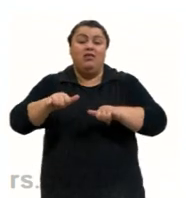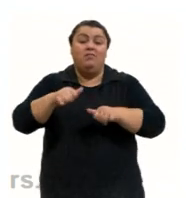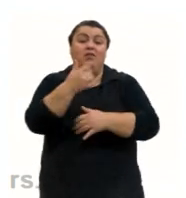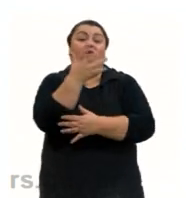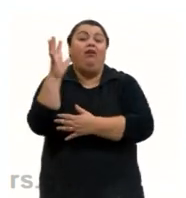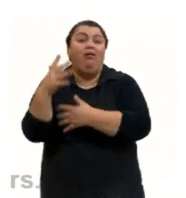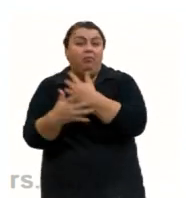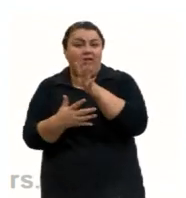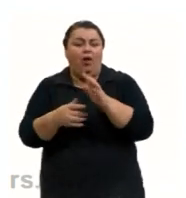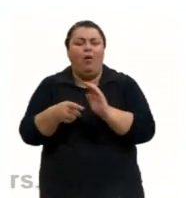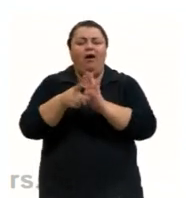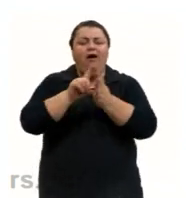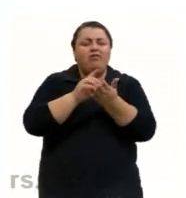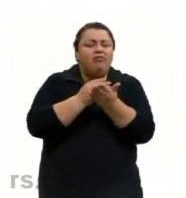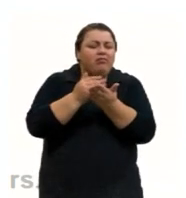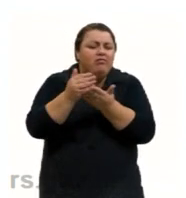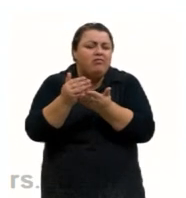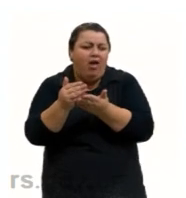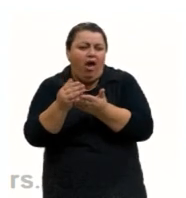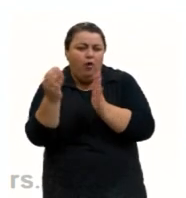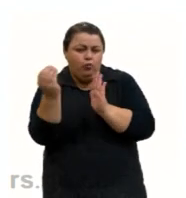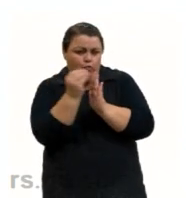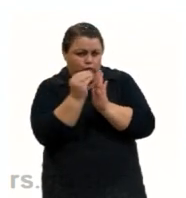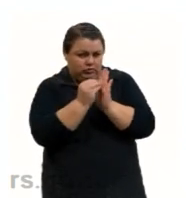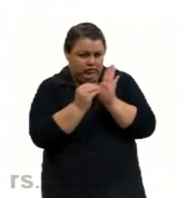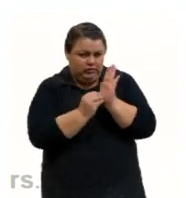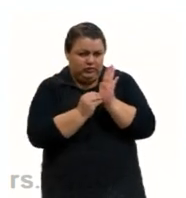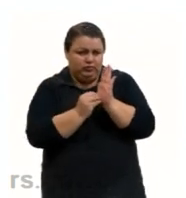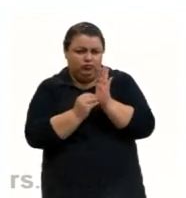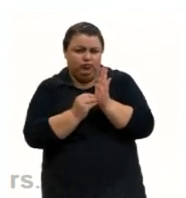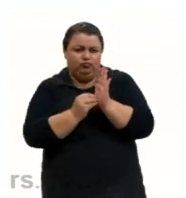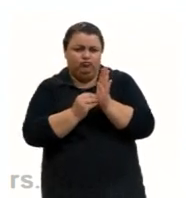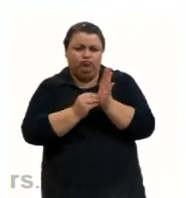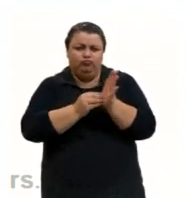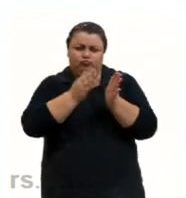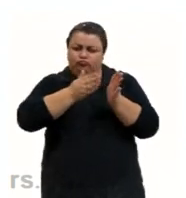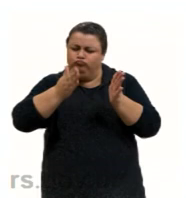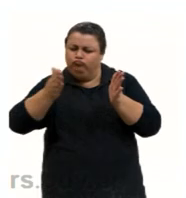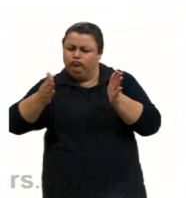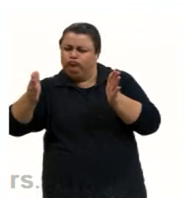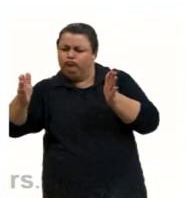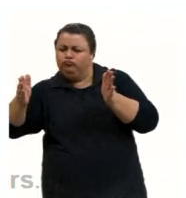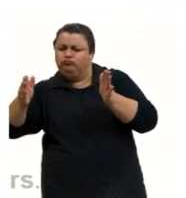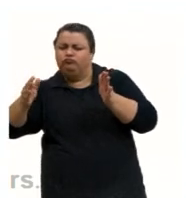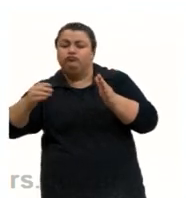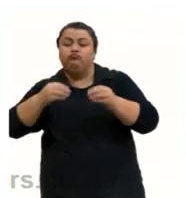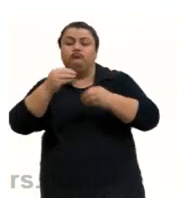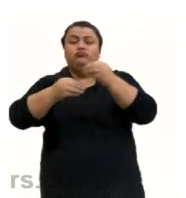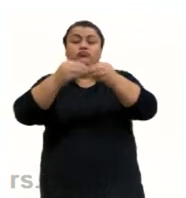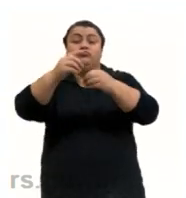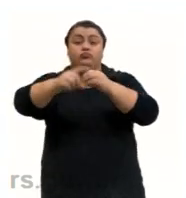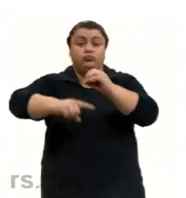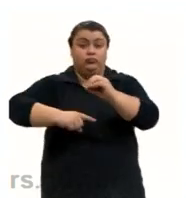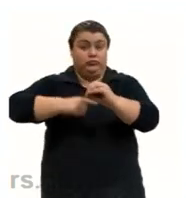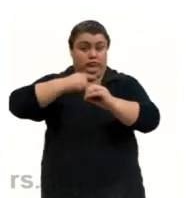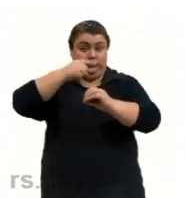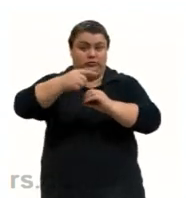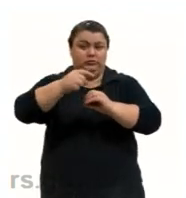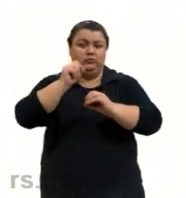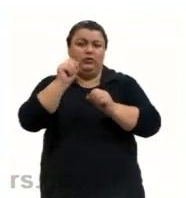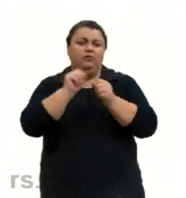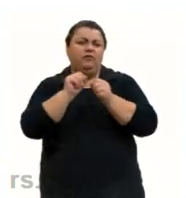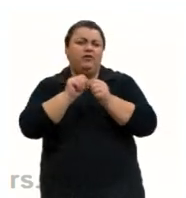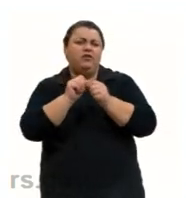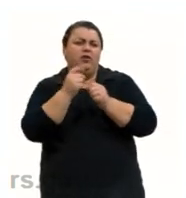Antes de iniciar os conteúdos da evolução do modelo atômico, que é o início de Química Geral, eu vou fazer dois